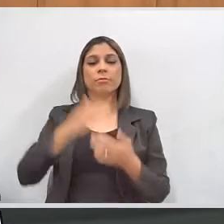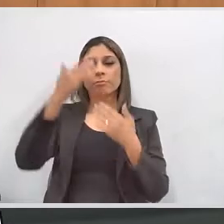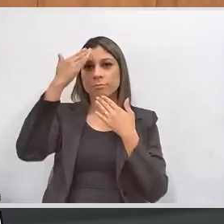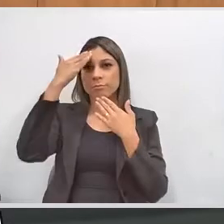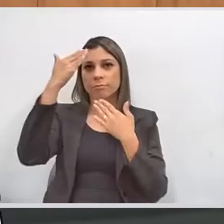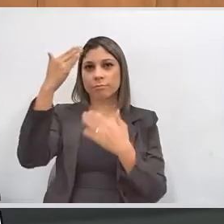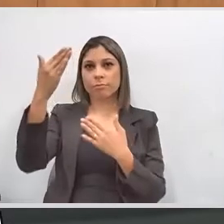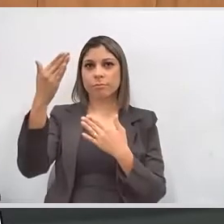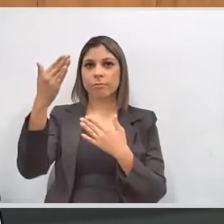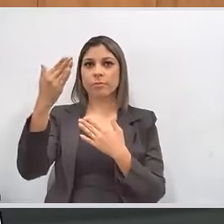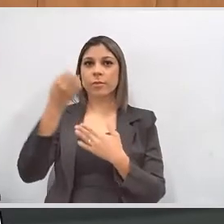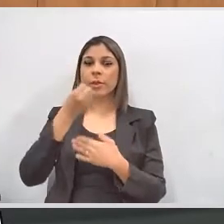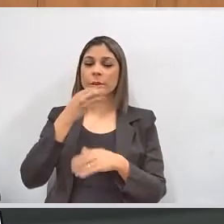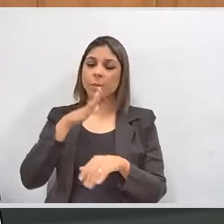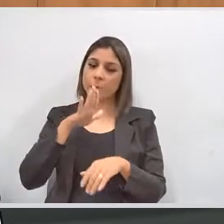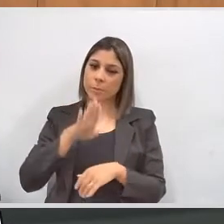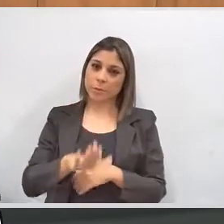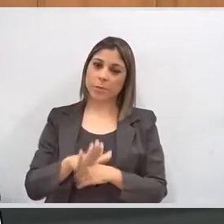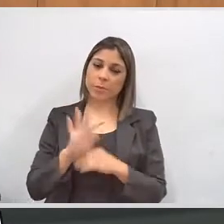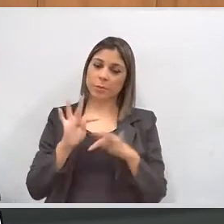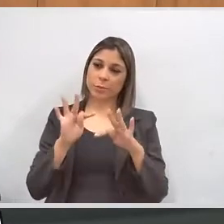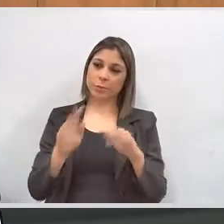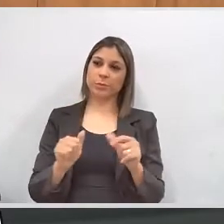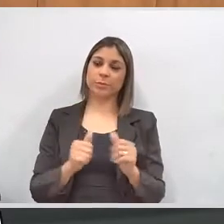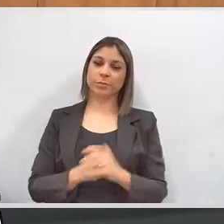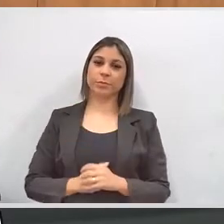Obrigado. Boa tarde a todos.